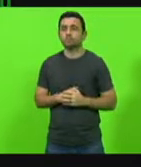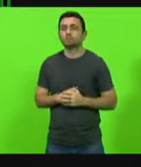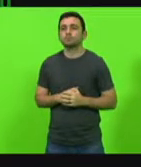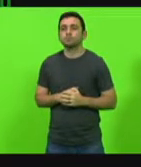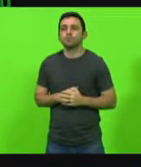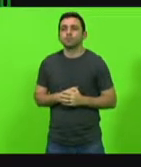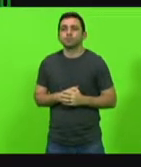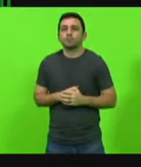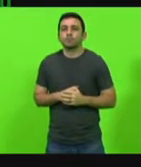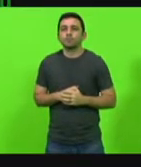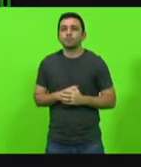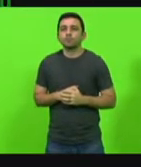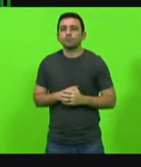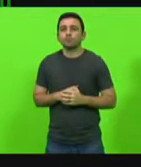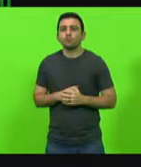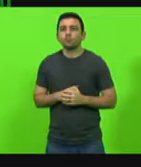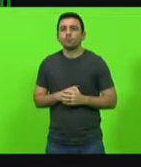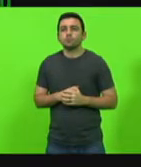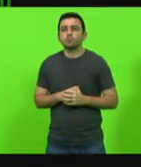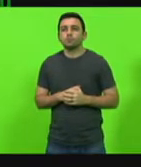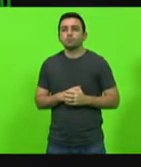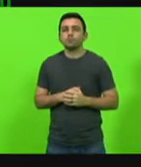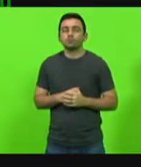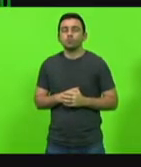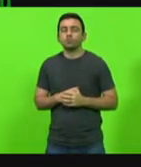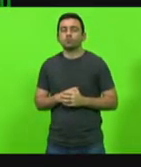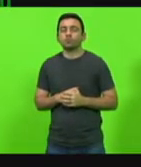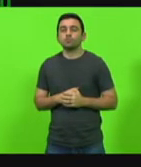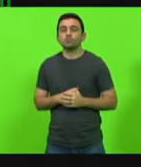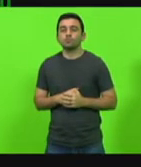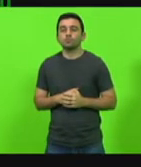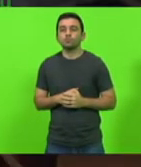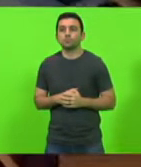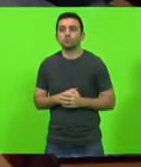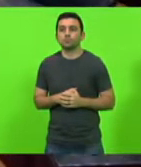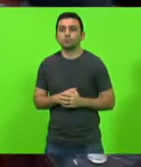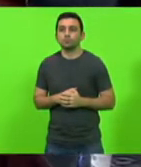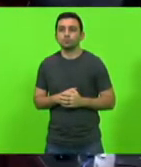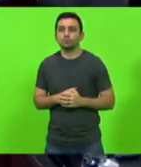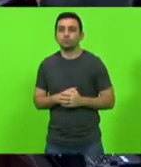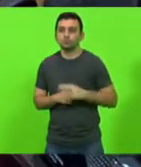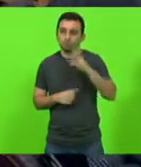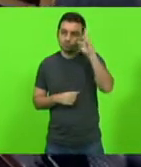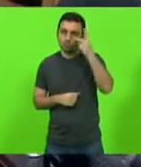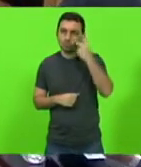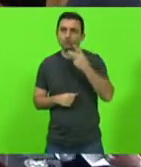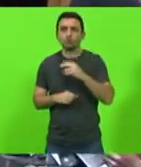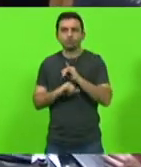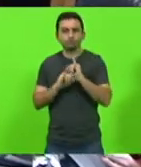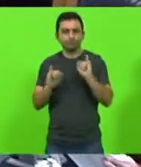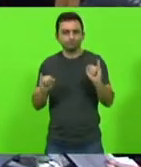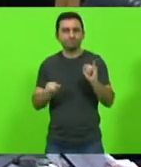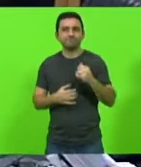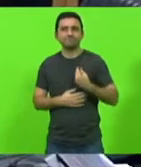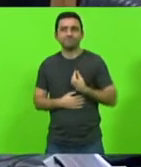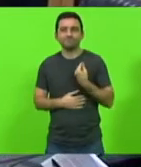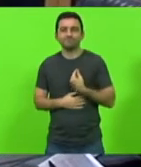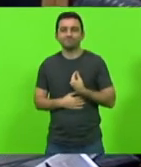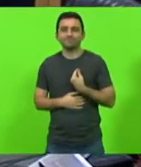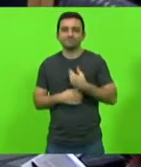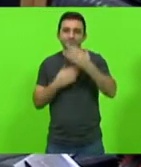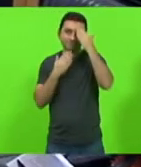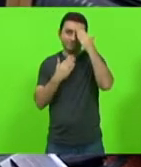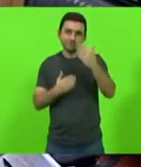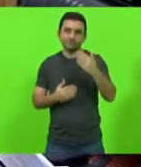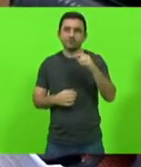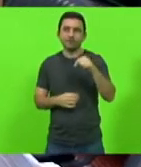presidente pela ordem deputado Milton Alves só para comunicar a presença e agradecer a presença aqui no